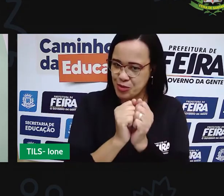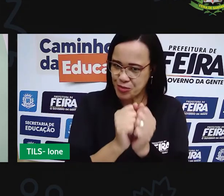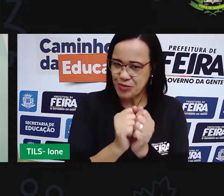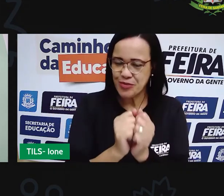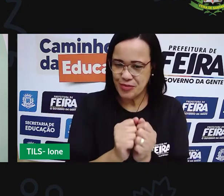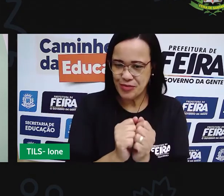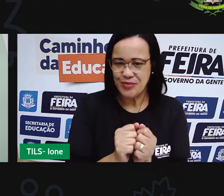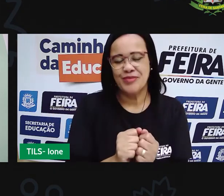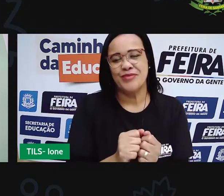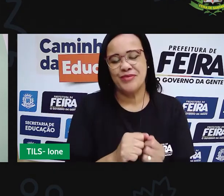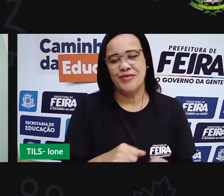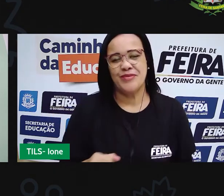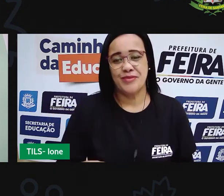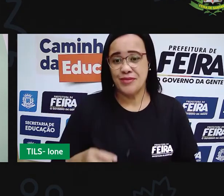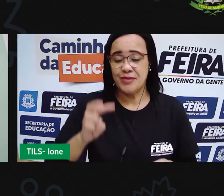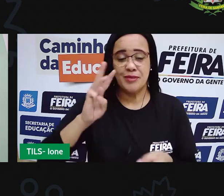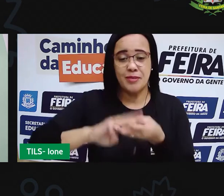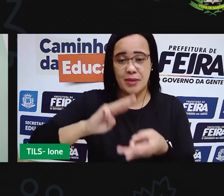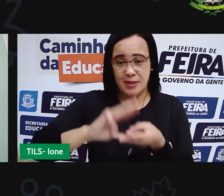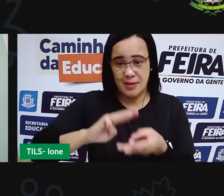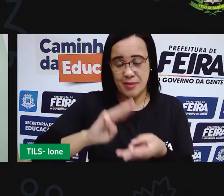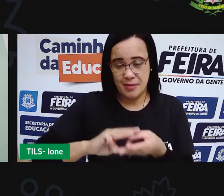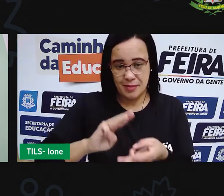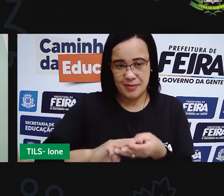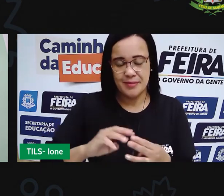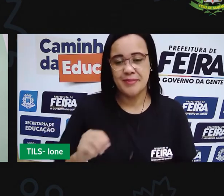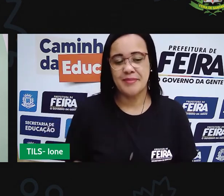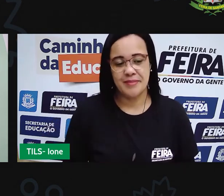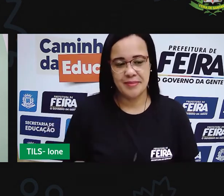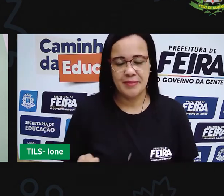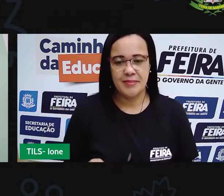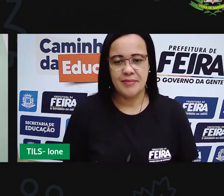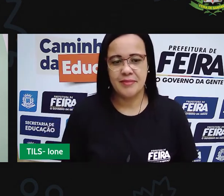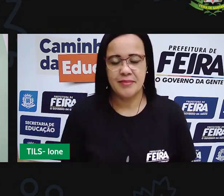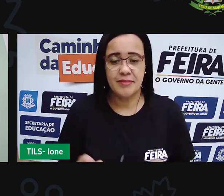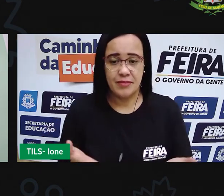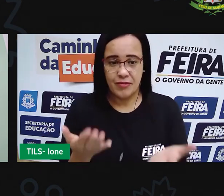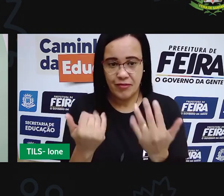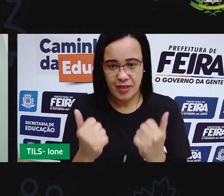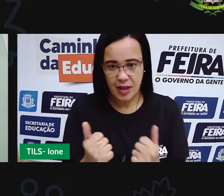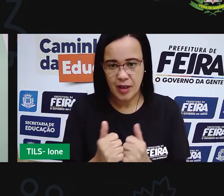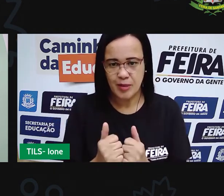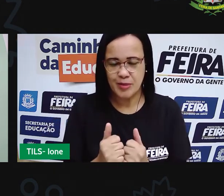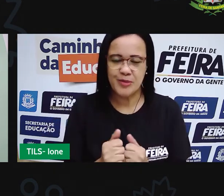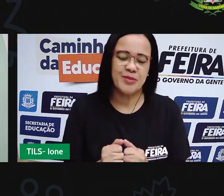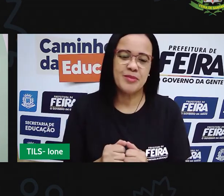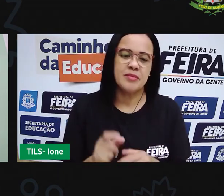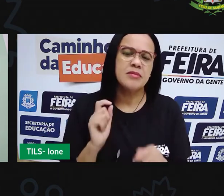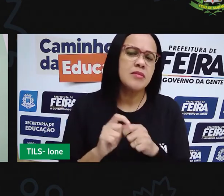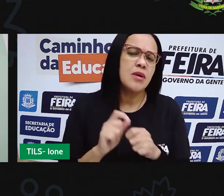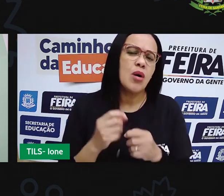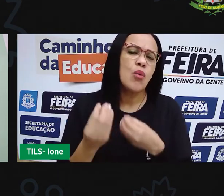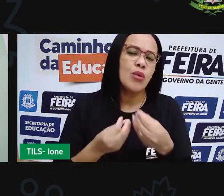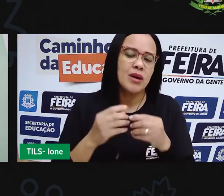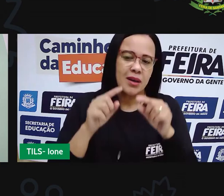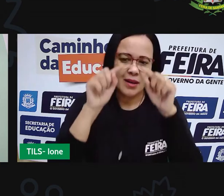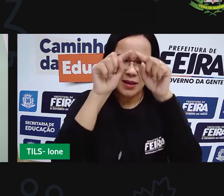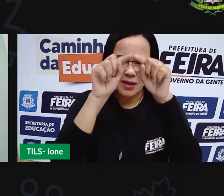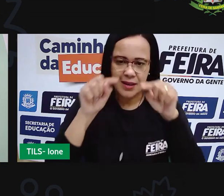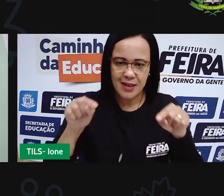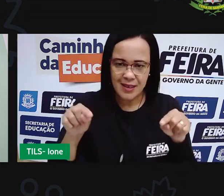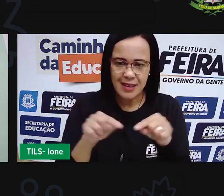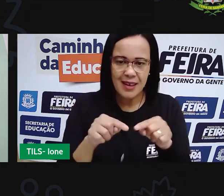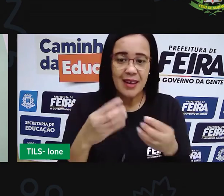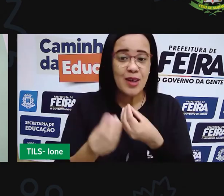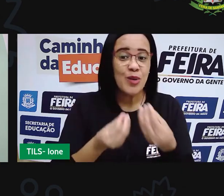geométricas tá certo? vamos fazer um triângulo para fazer um